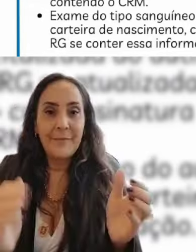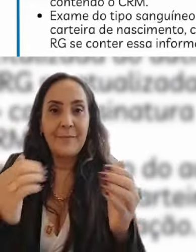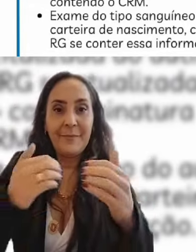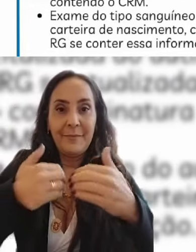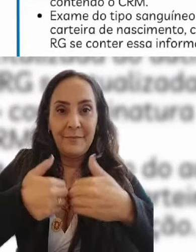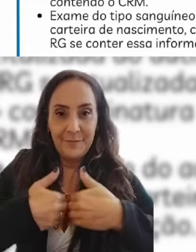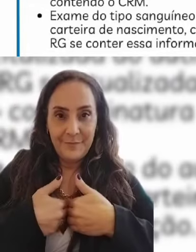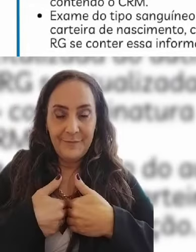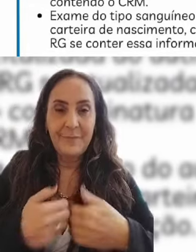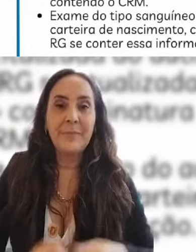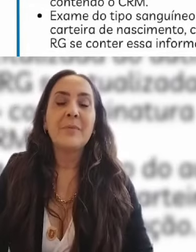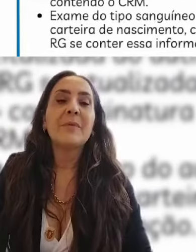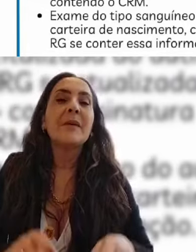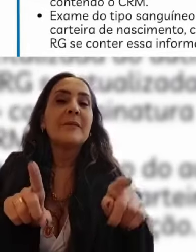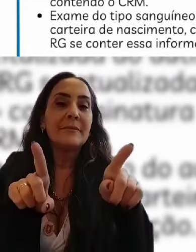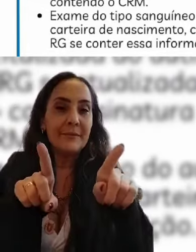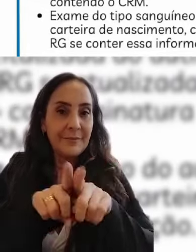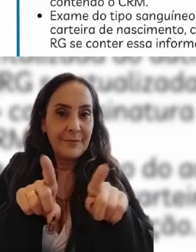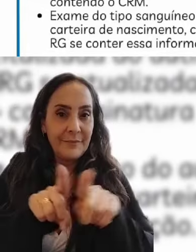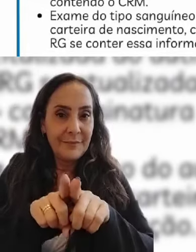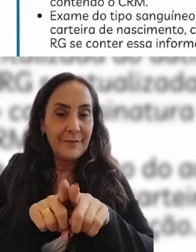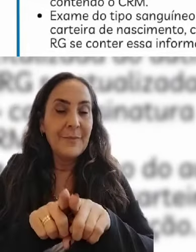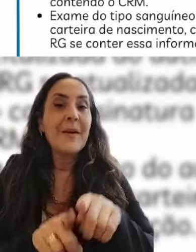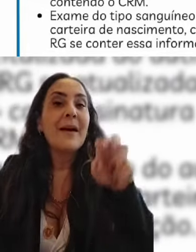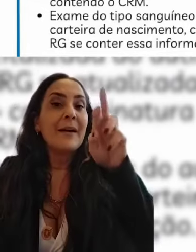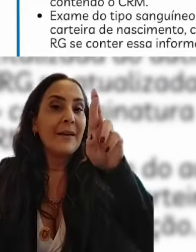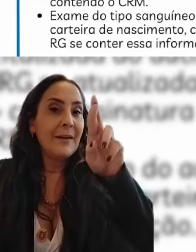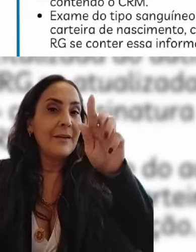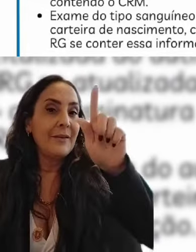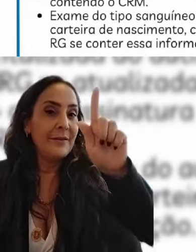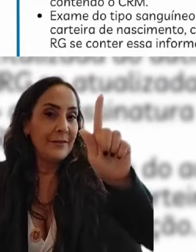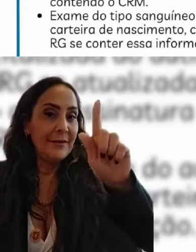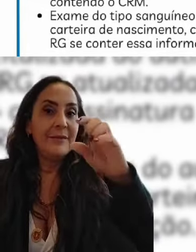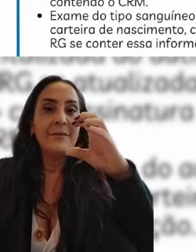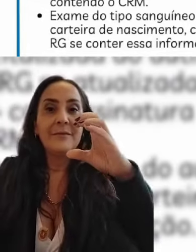RG e CPF do responsável.